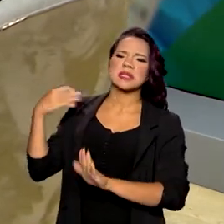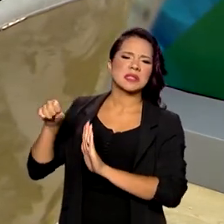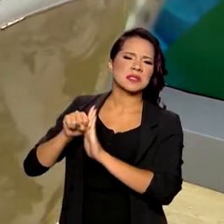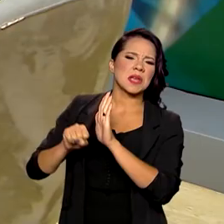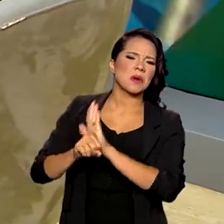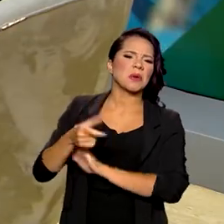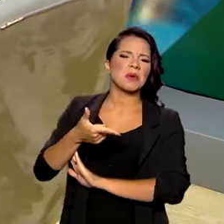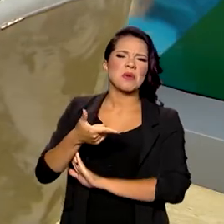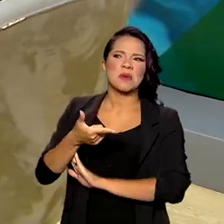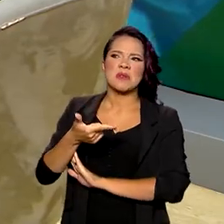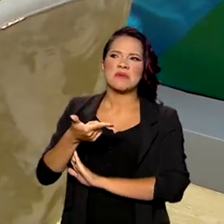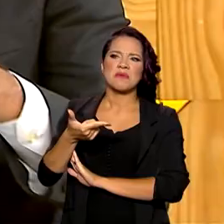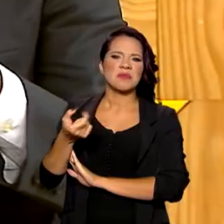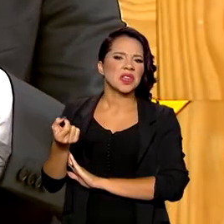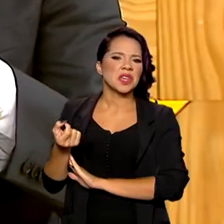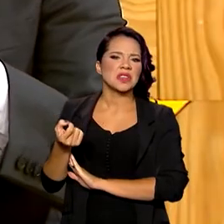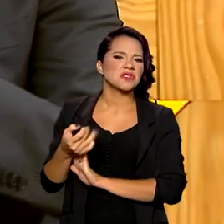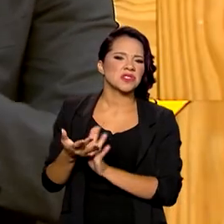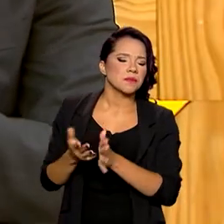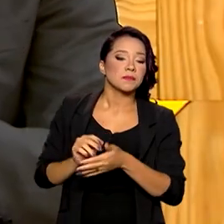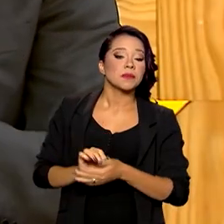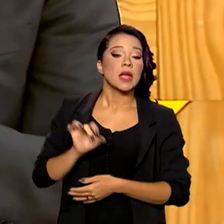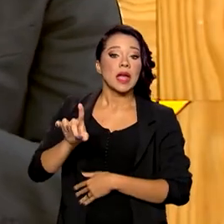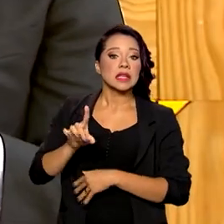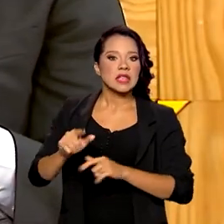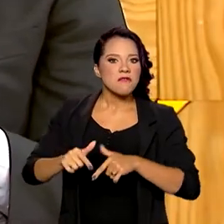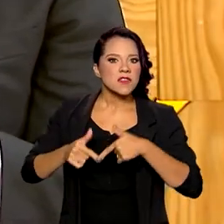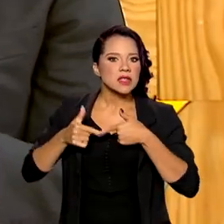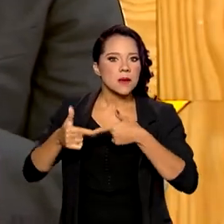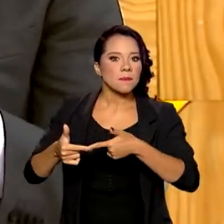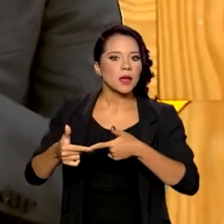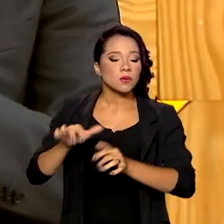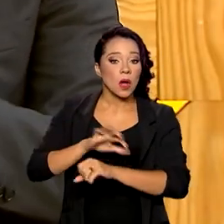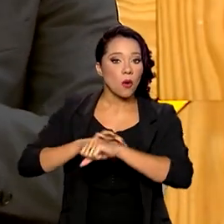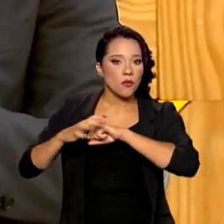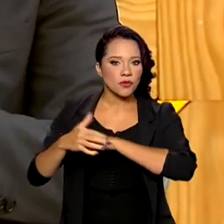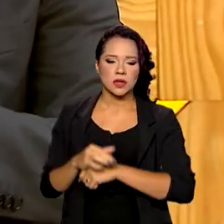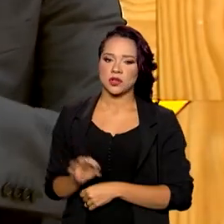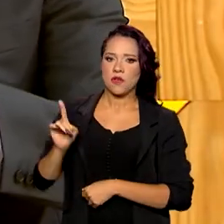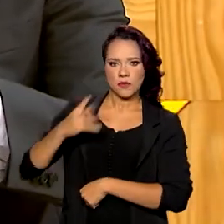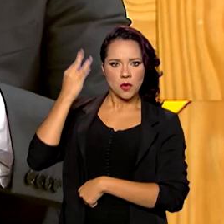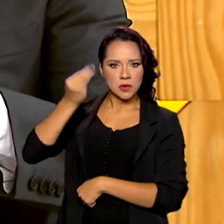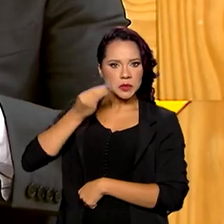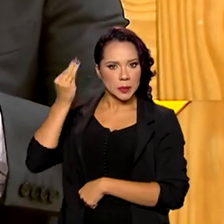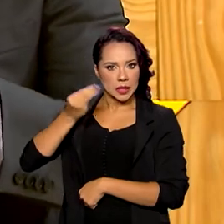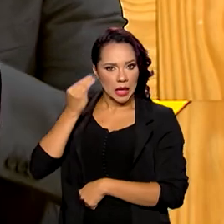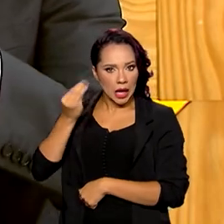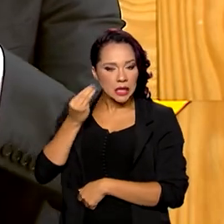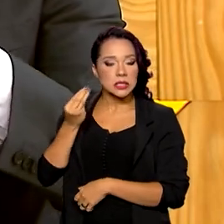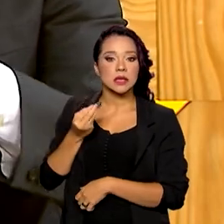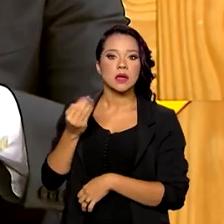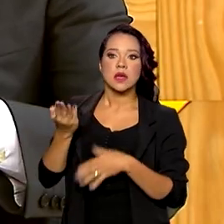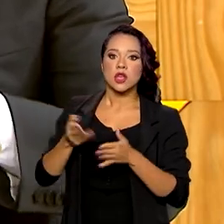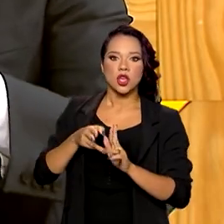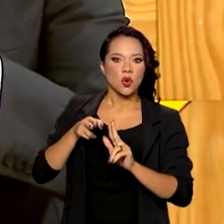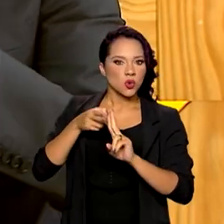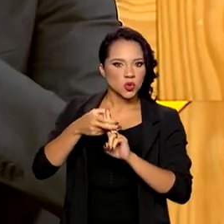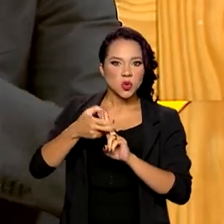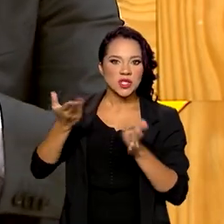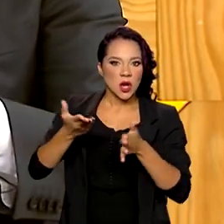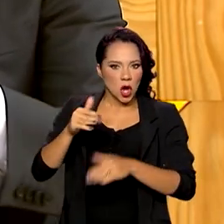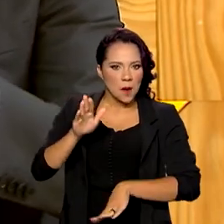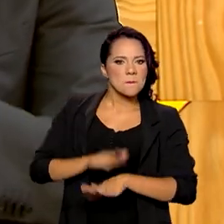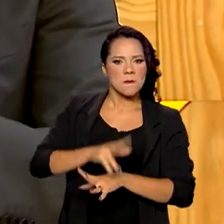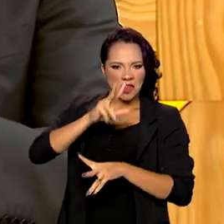século XX, XVI, XVII e XVIII. Esse enfrentamento da Covid-19 foi uma experiência que deixou o SUS ainda mais